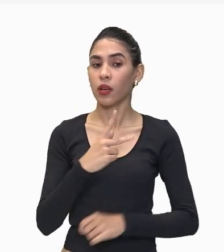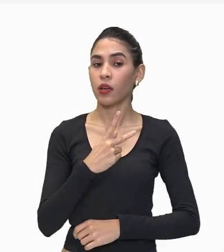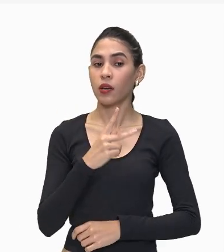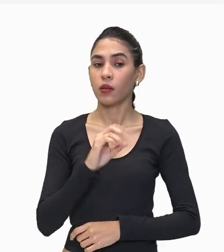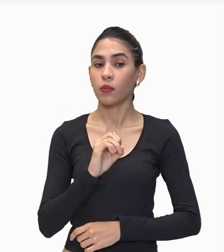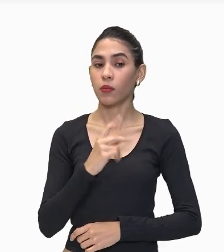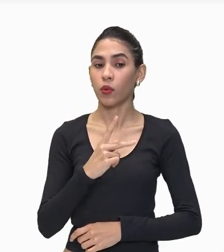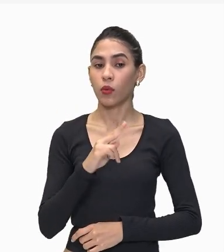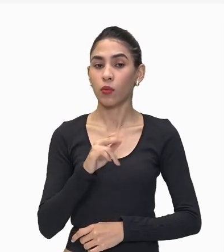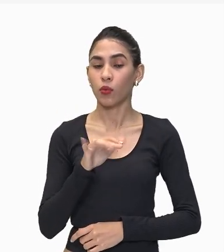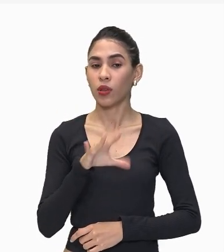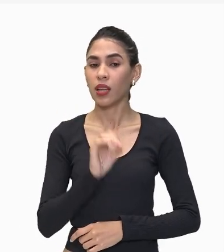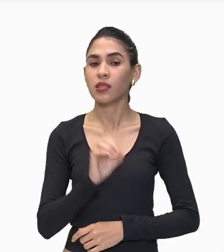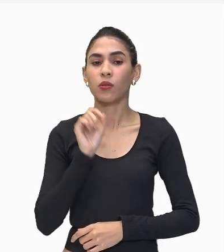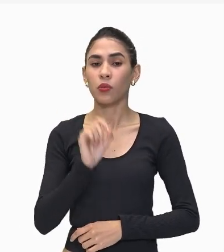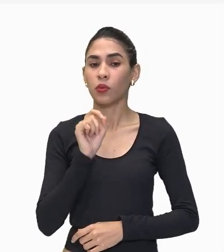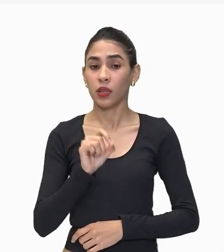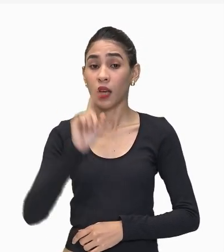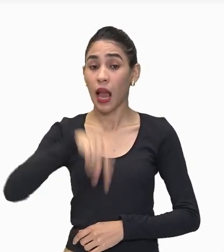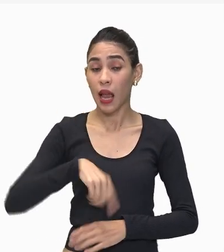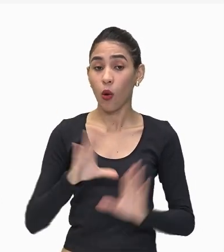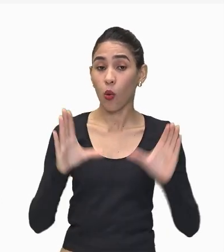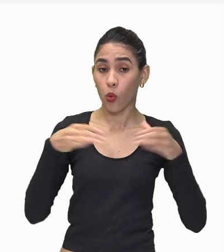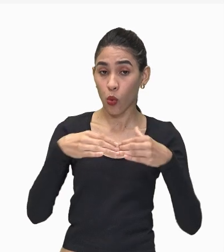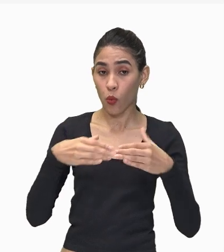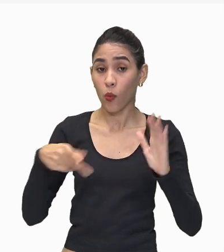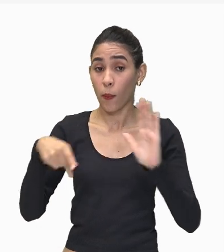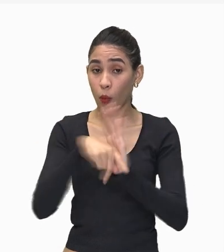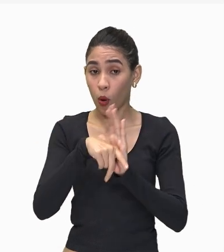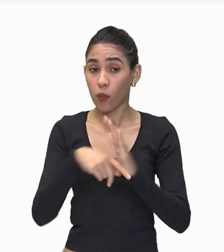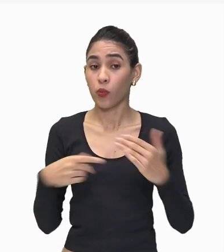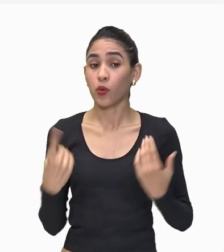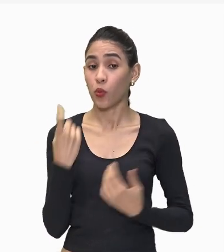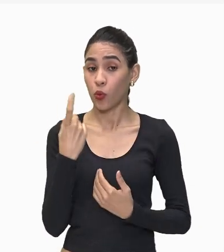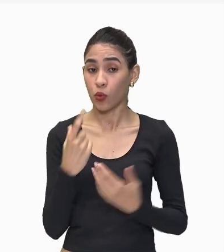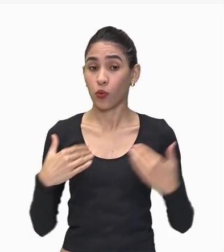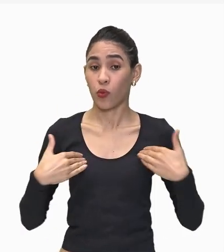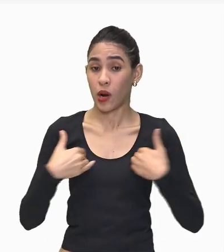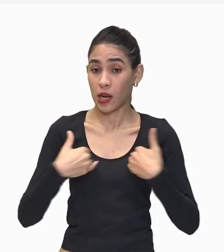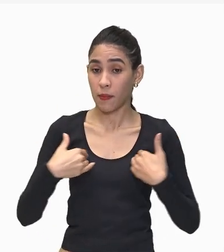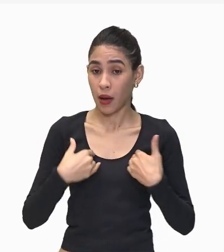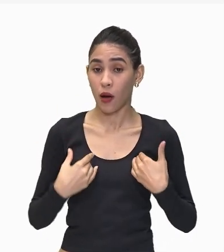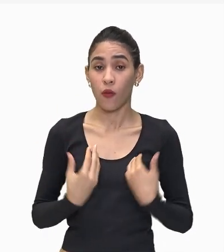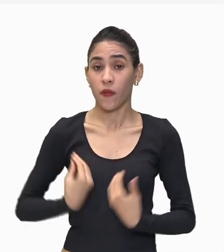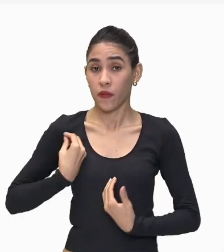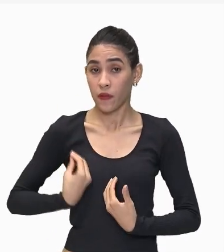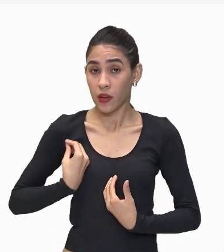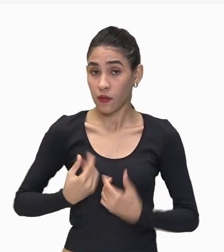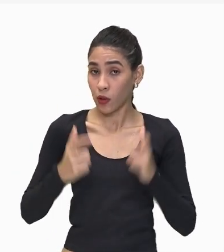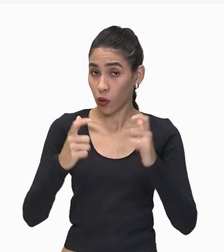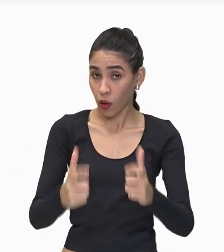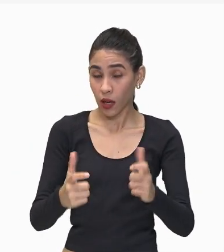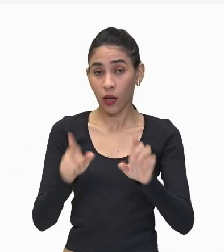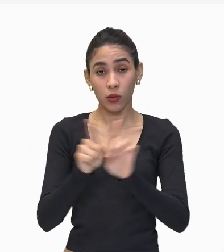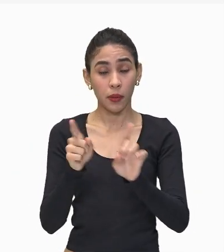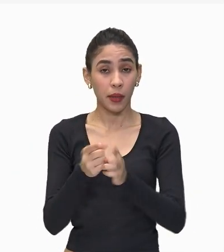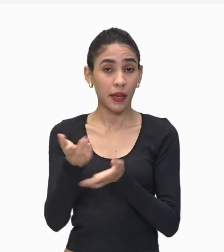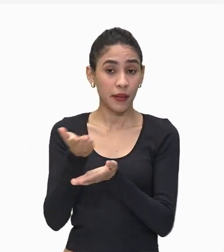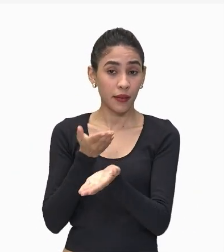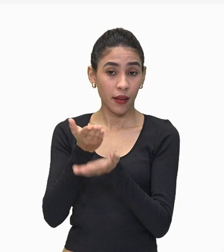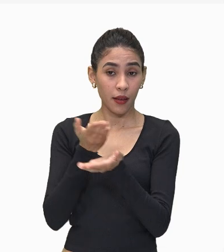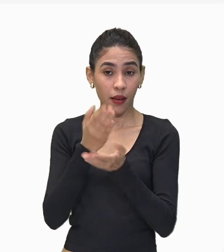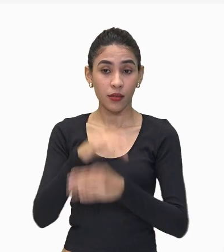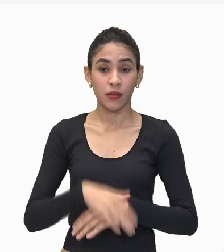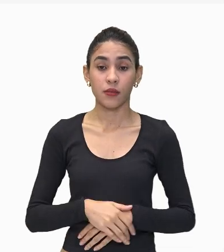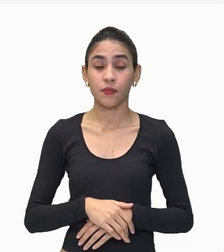ecologia? É indivíduos da mesma espécie Que estão ali No mesmo local E área interagindo Para a gente